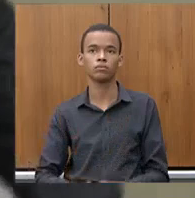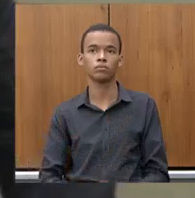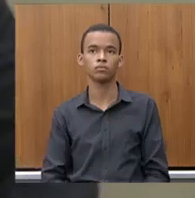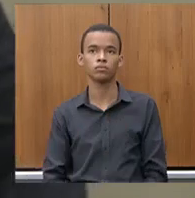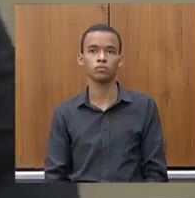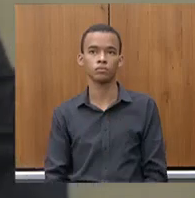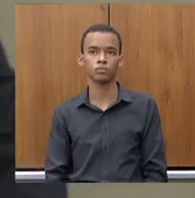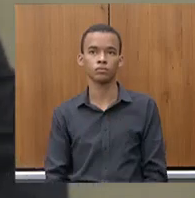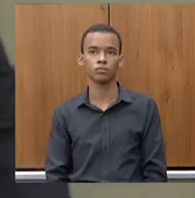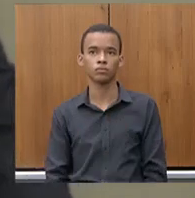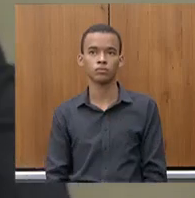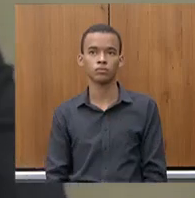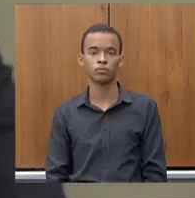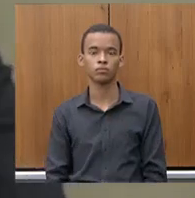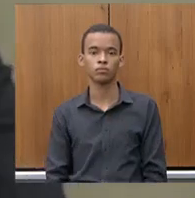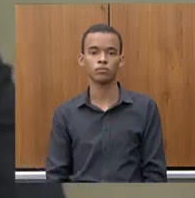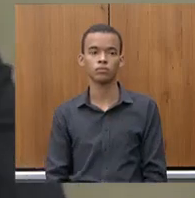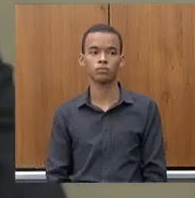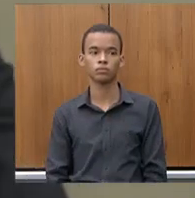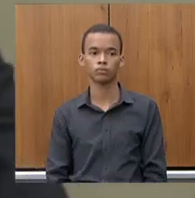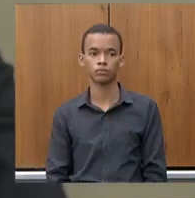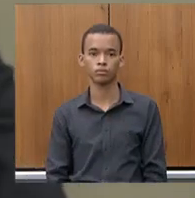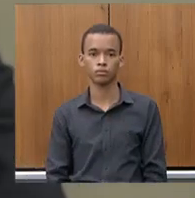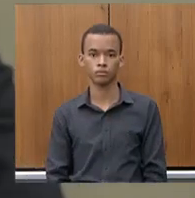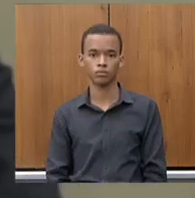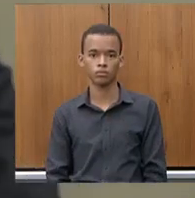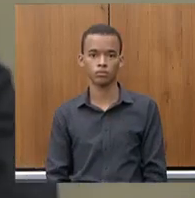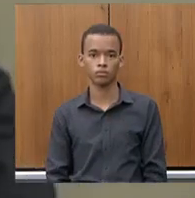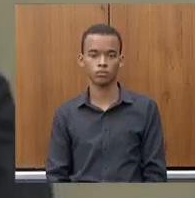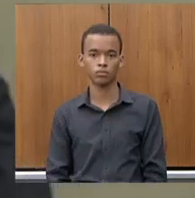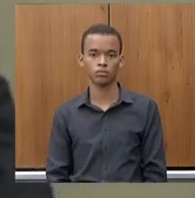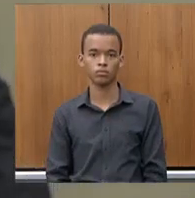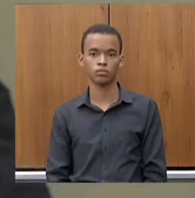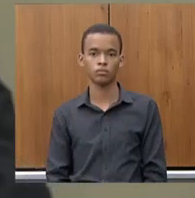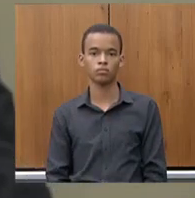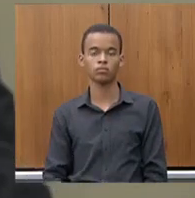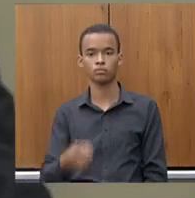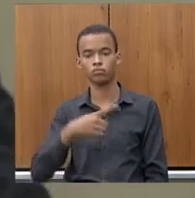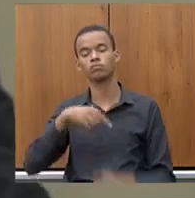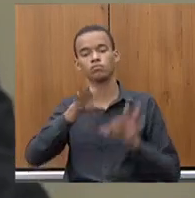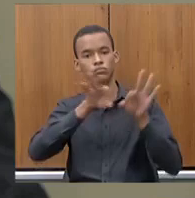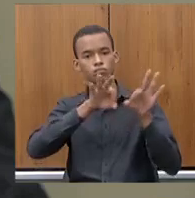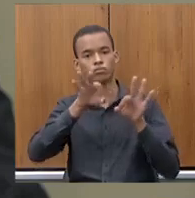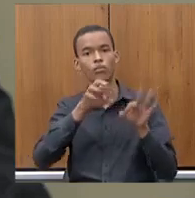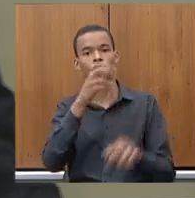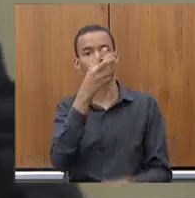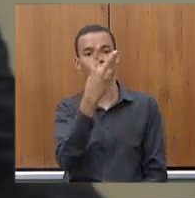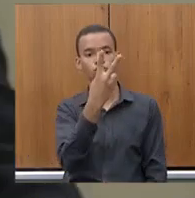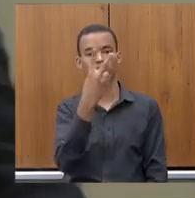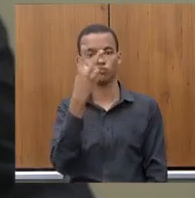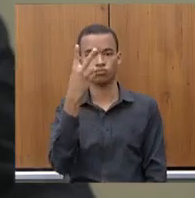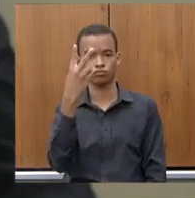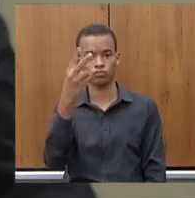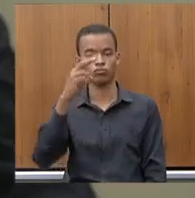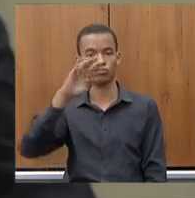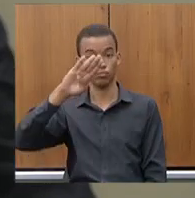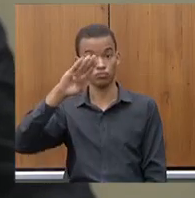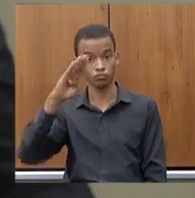com um plano robusto de 22,5 bilhões, construção de